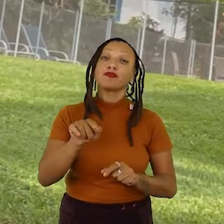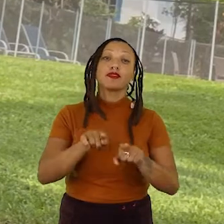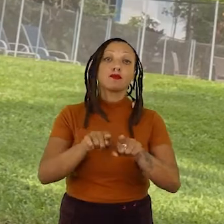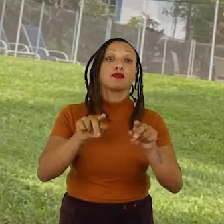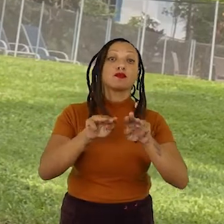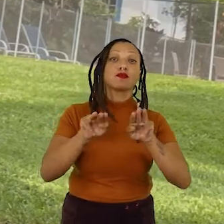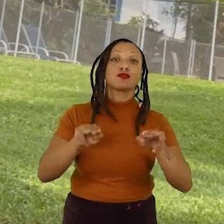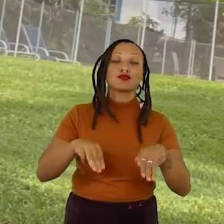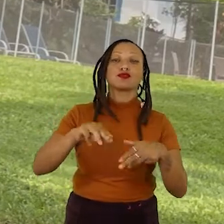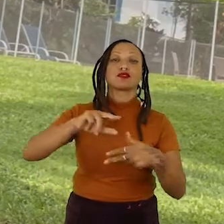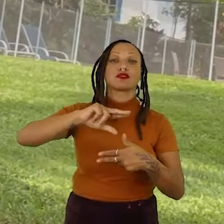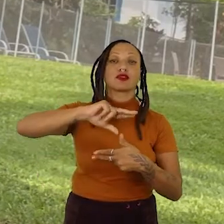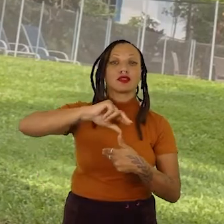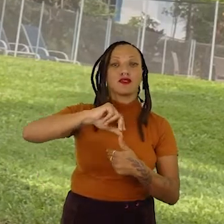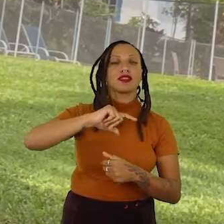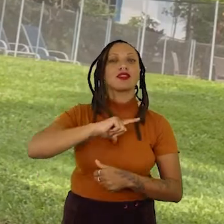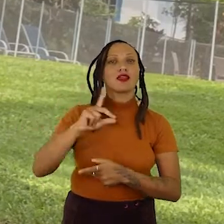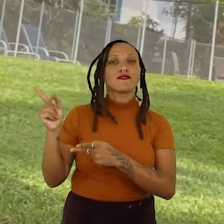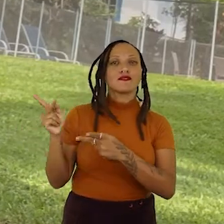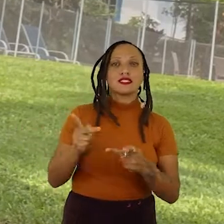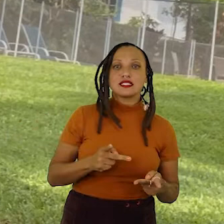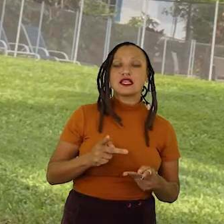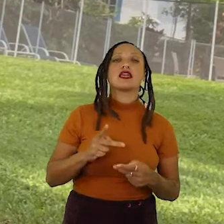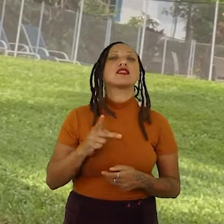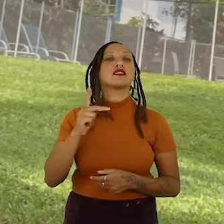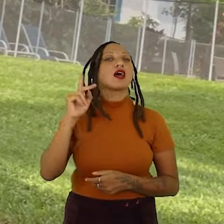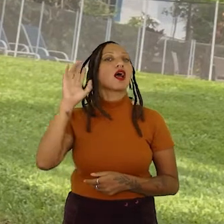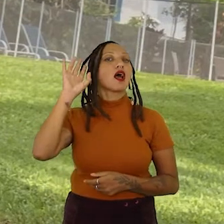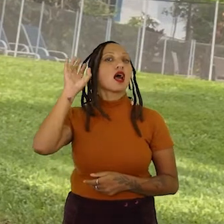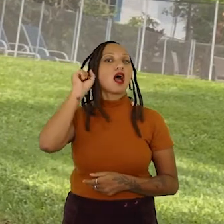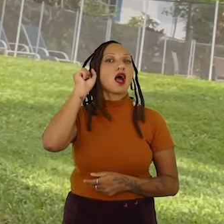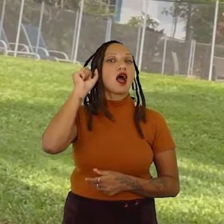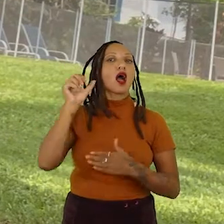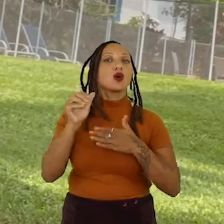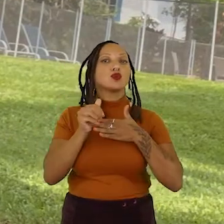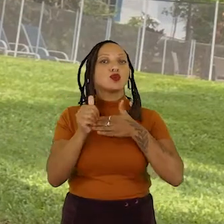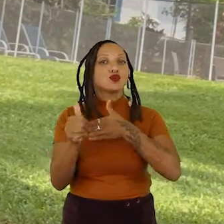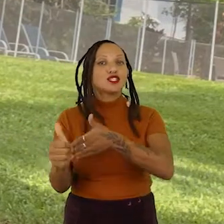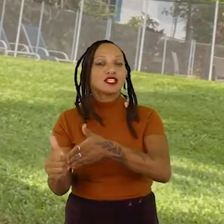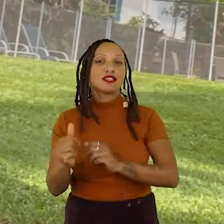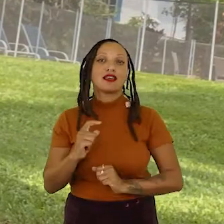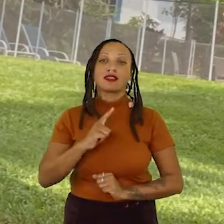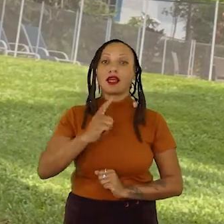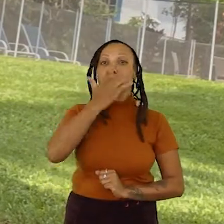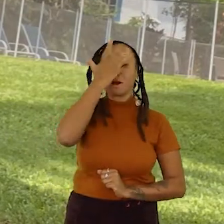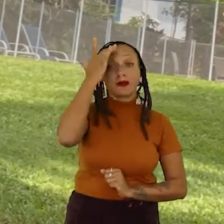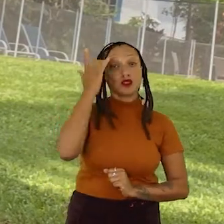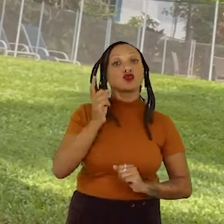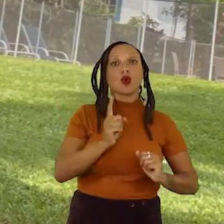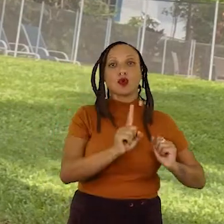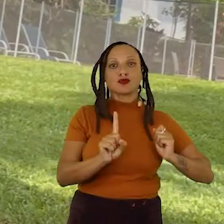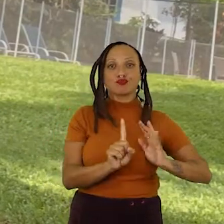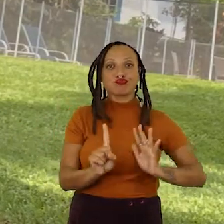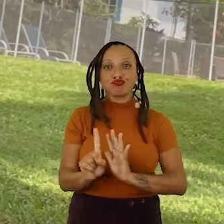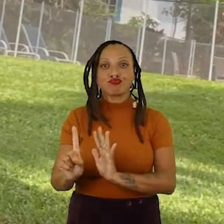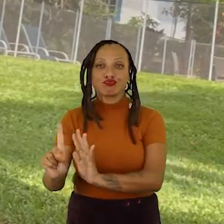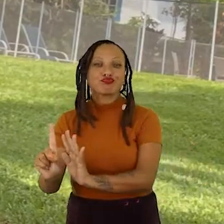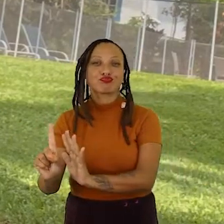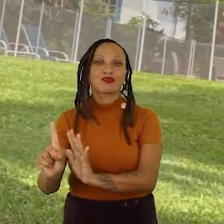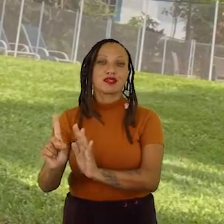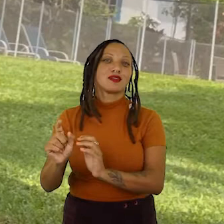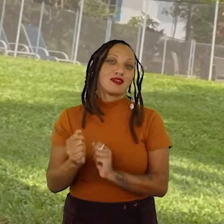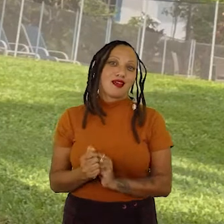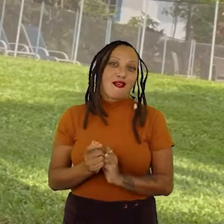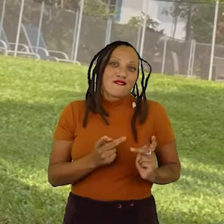o Museu Catavento tem a visita audio-guiada, tem visita monitorada e visita